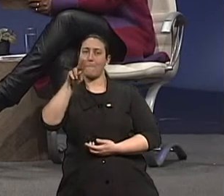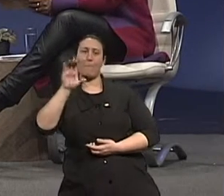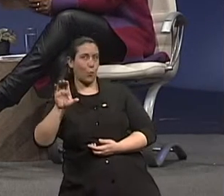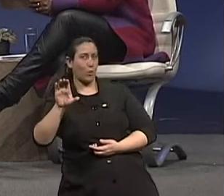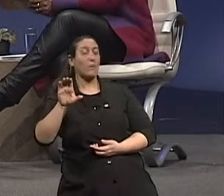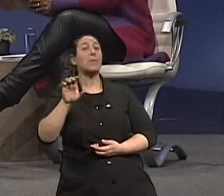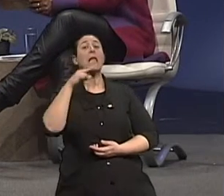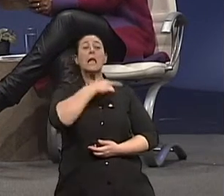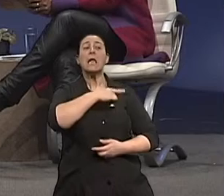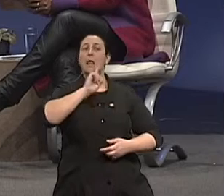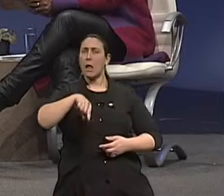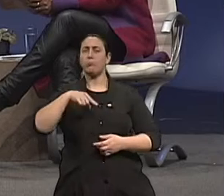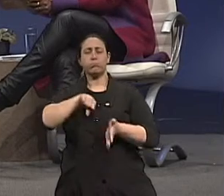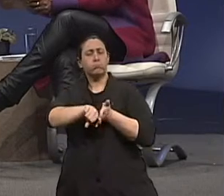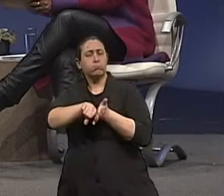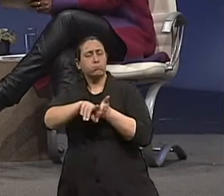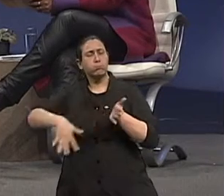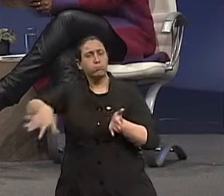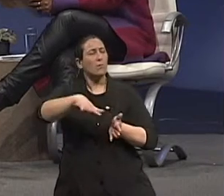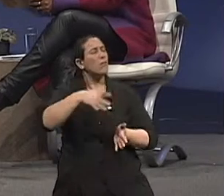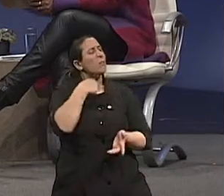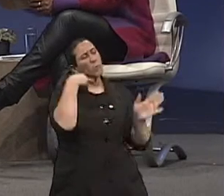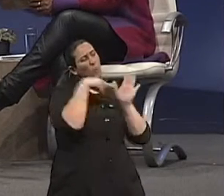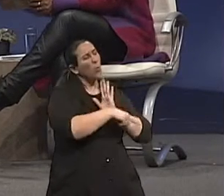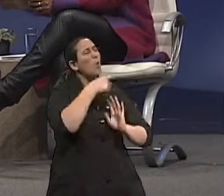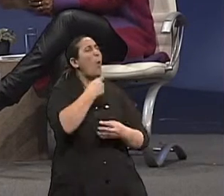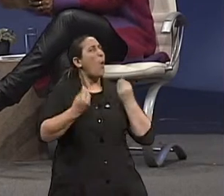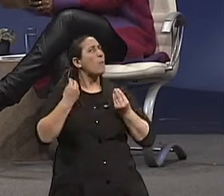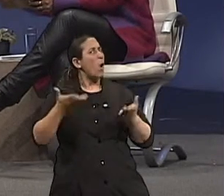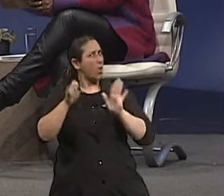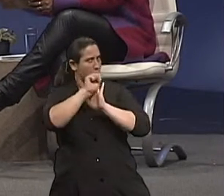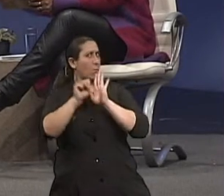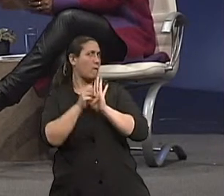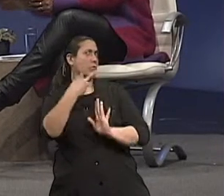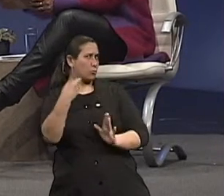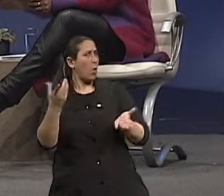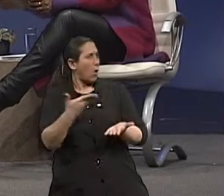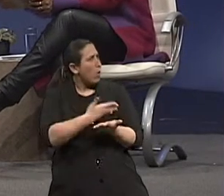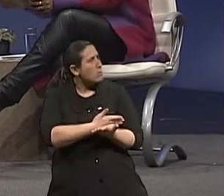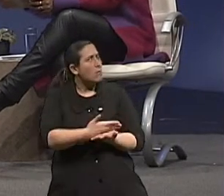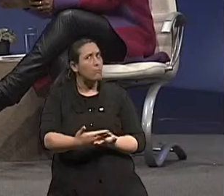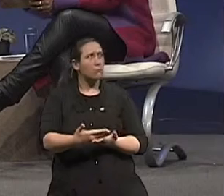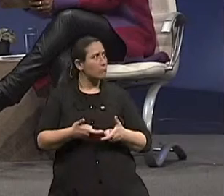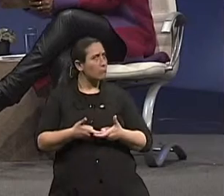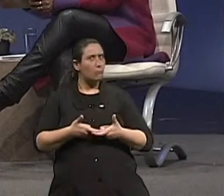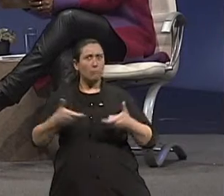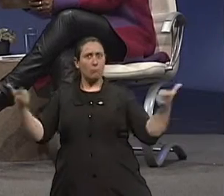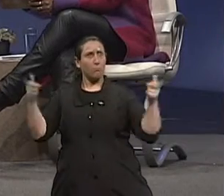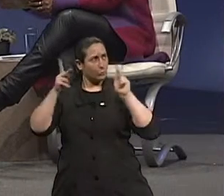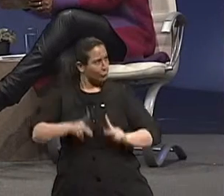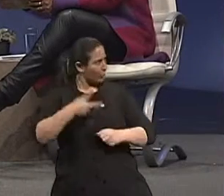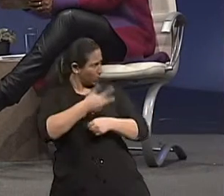imaginava chegar ao século XXI com o início? Está no início do século XXI, né? Com tanta gente de mais idade?